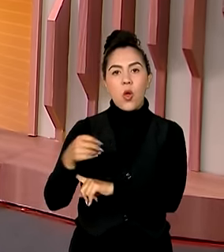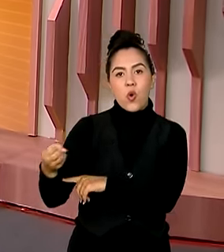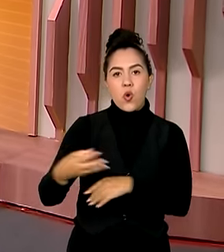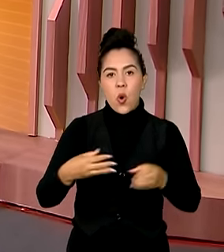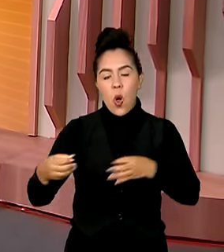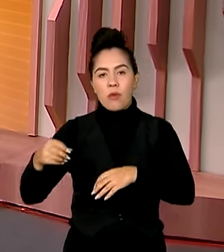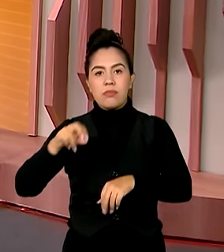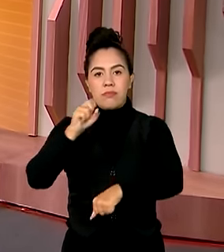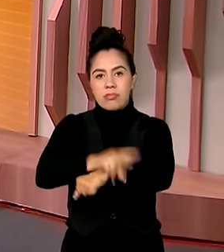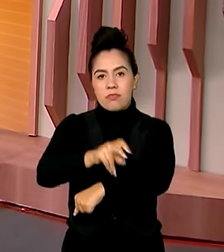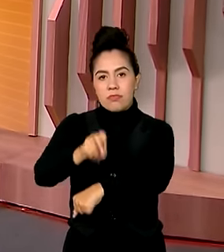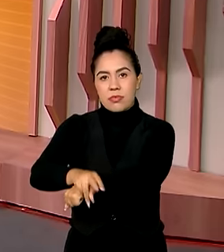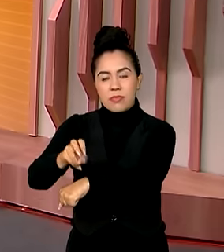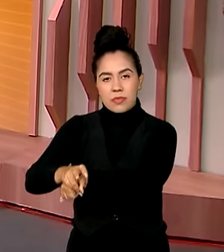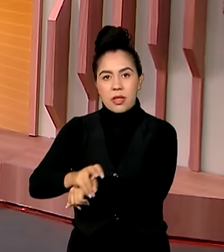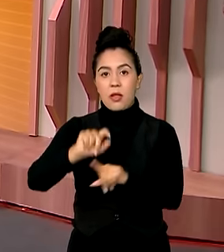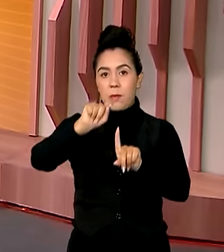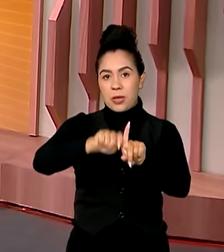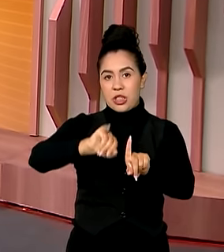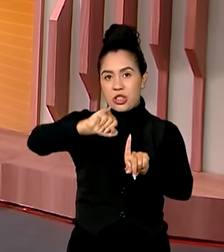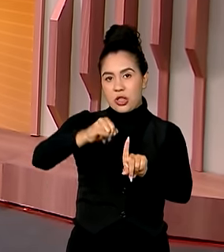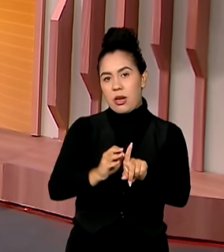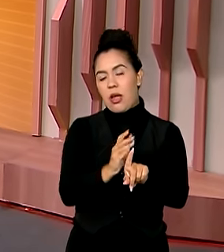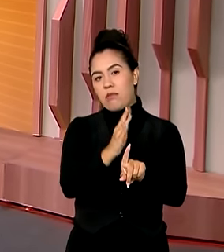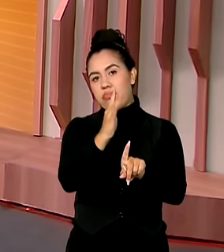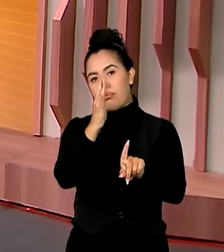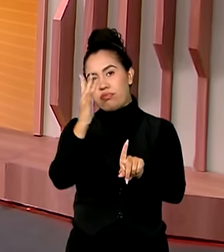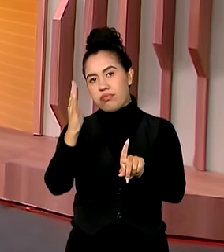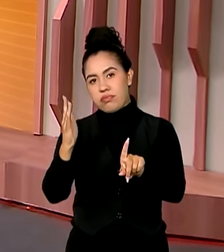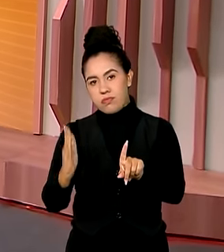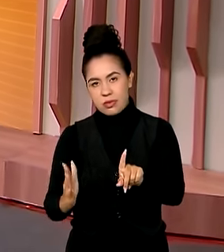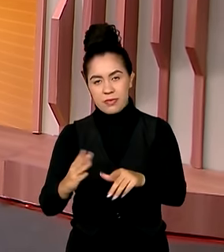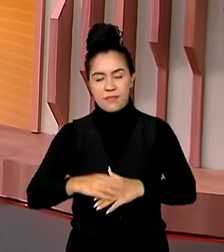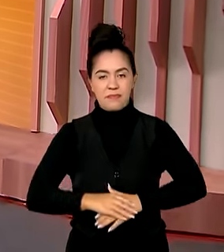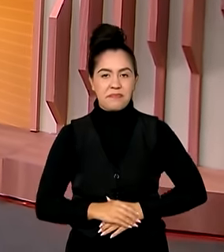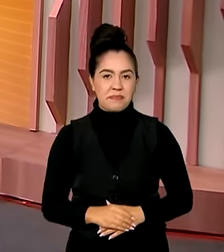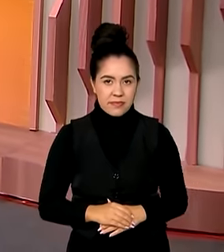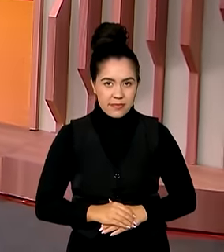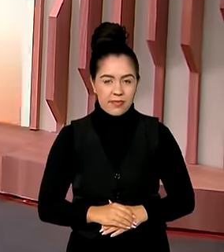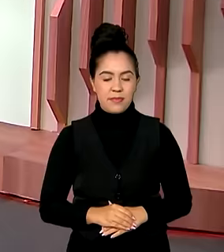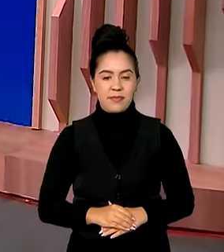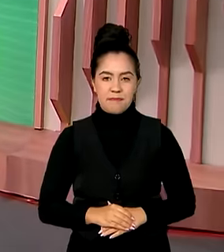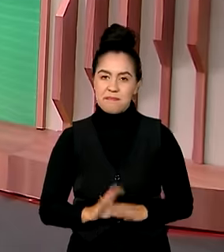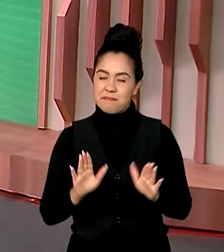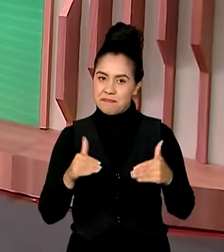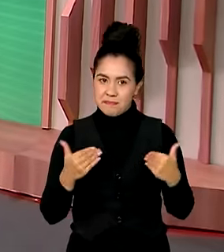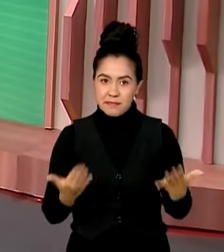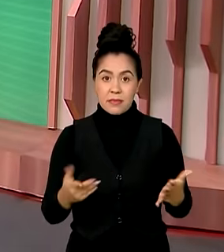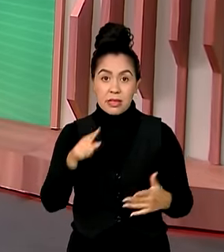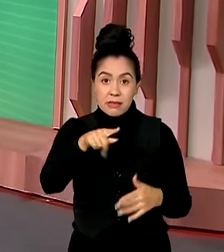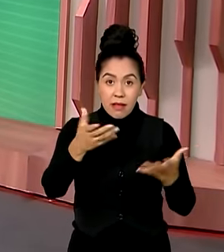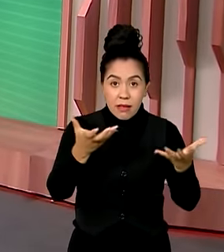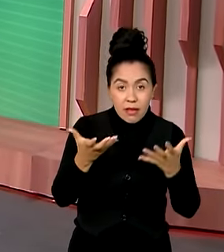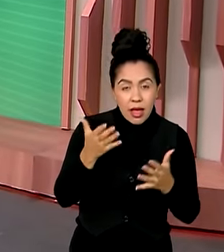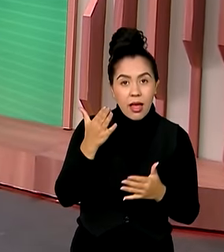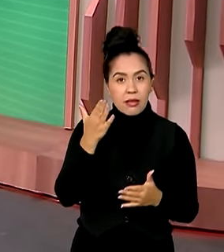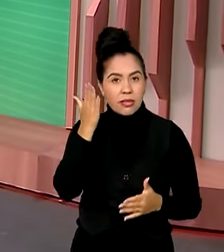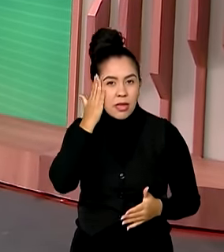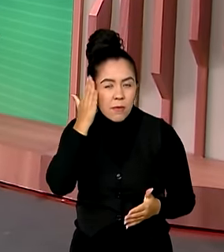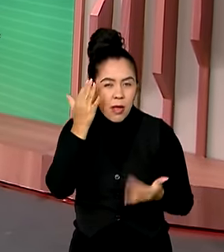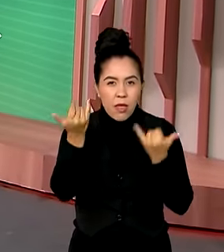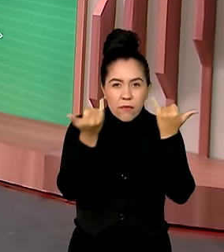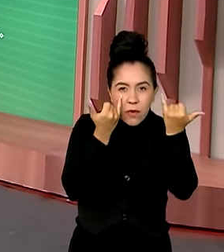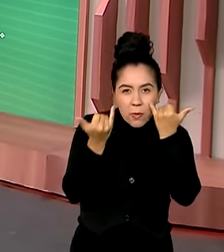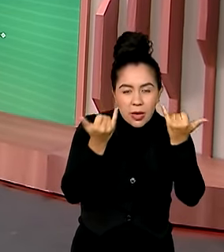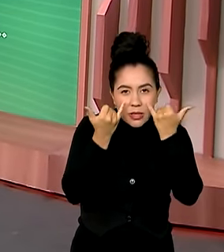formais desde janeiro de 2023. É isso, se você quer saber o que o governo